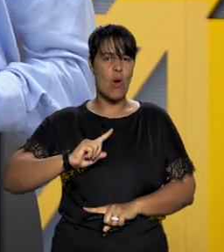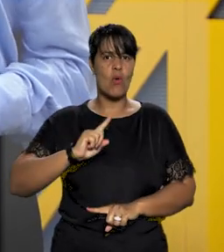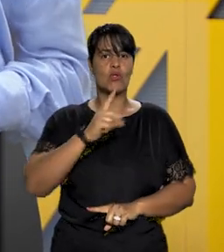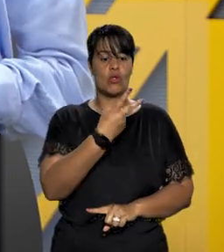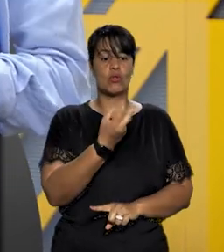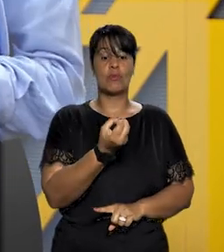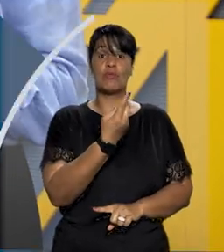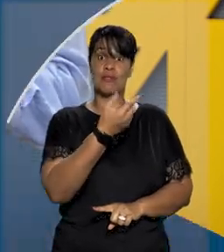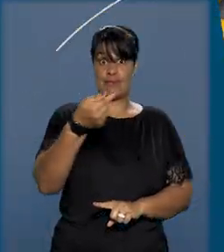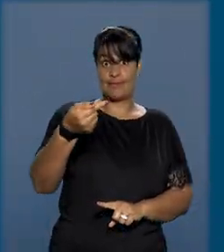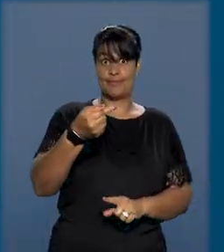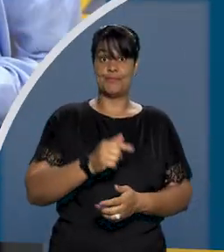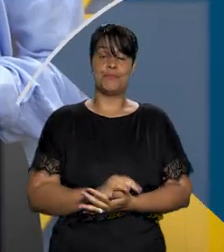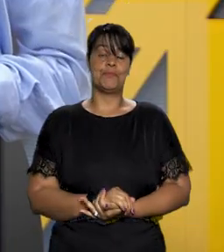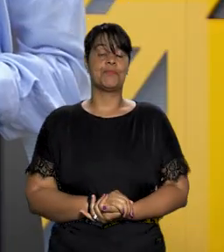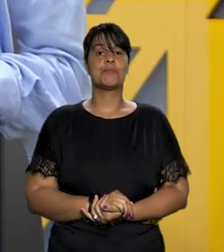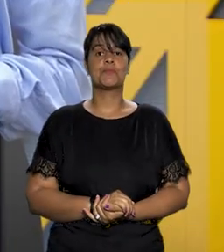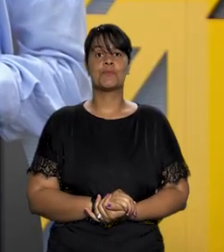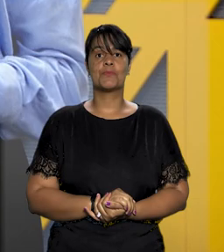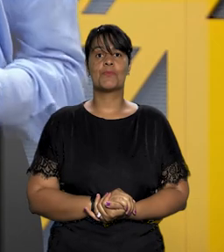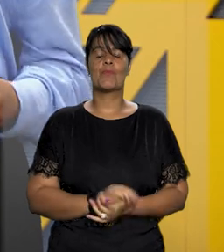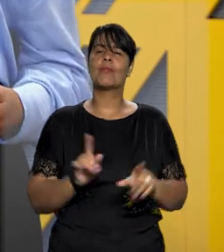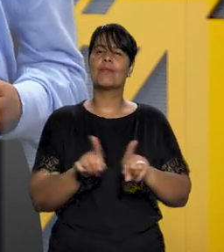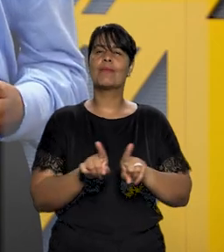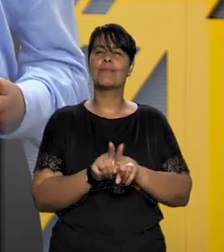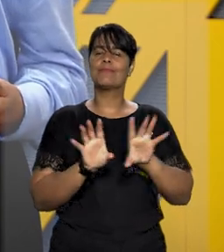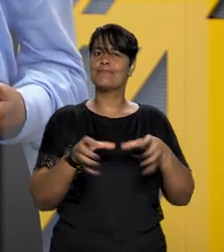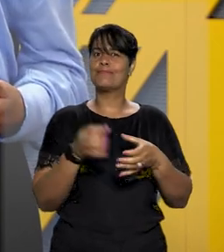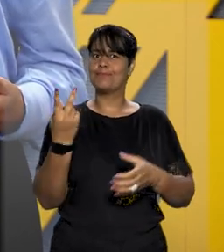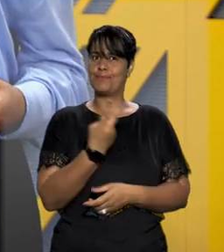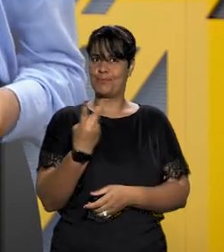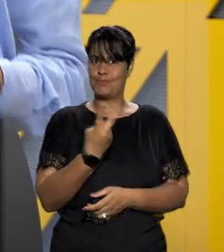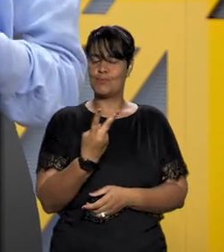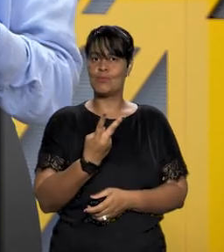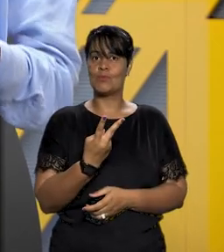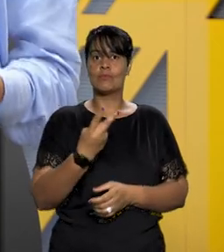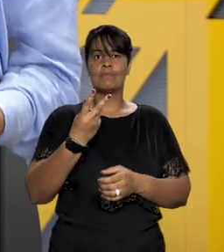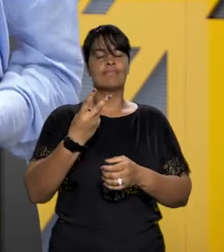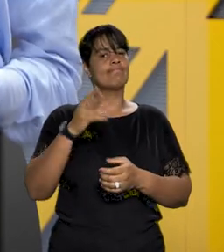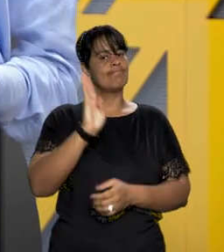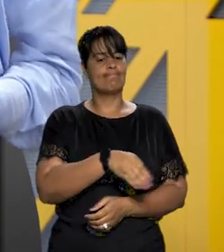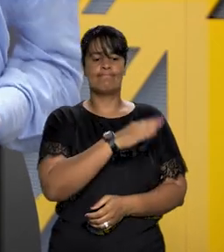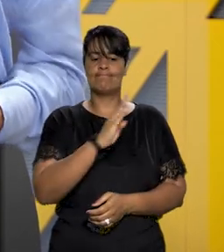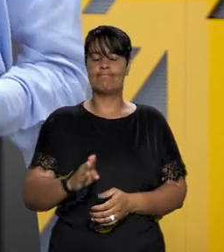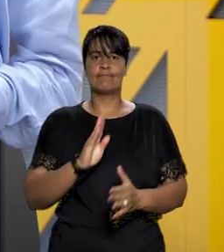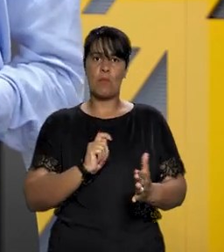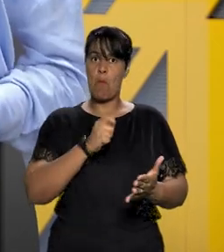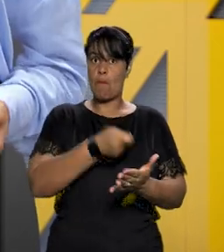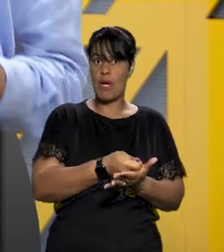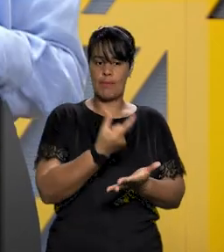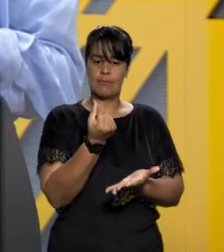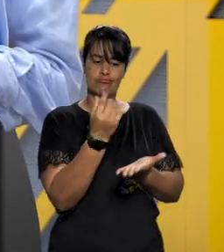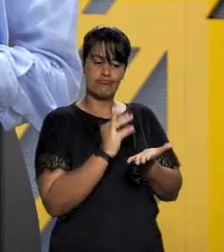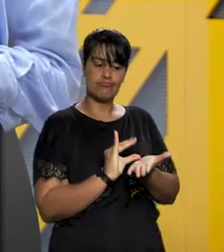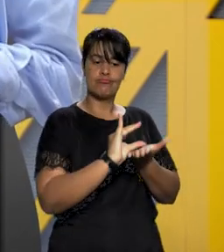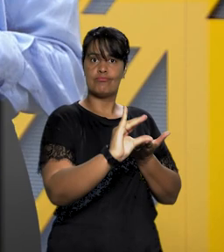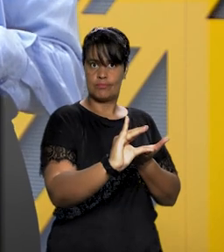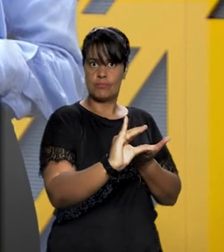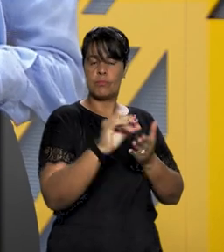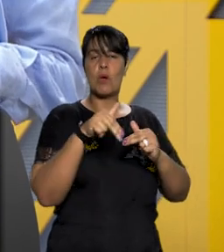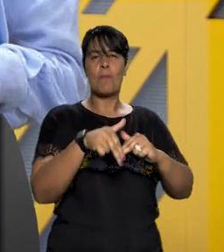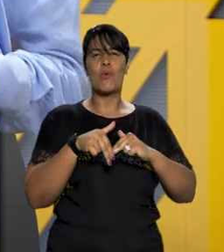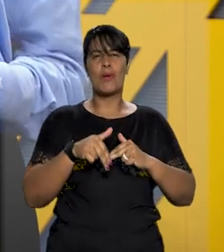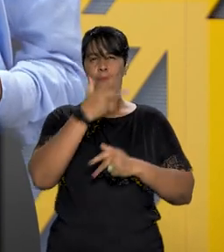de 2017. E a segunda turma do STJ afastou o pagamento de indenização dupla